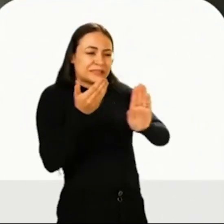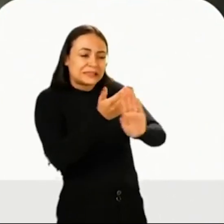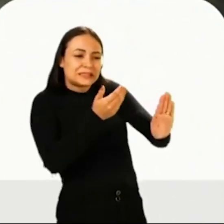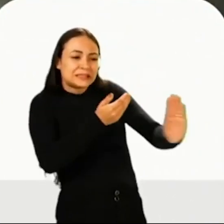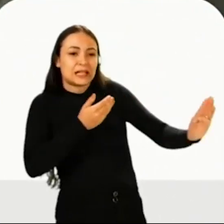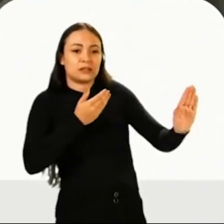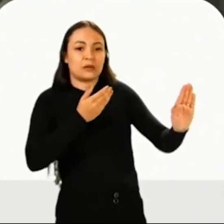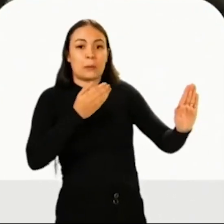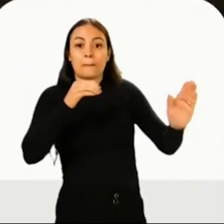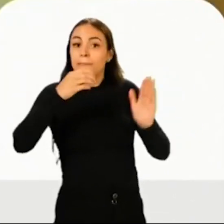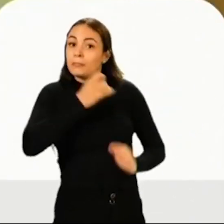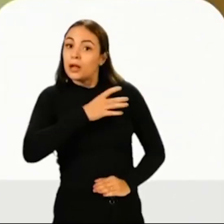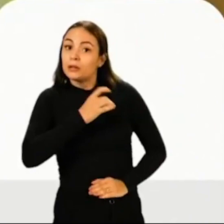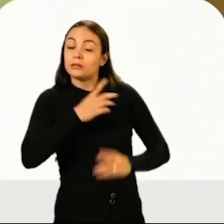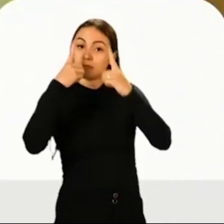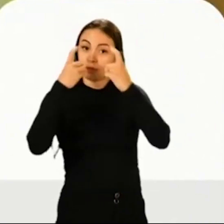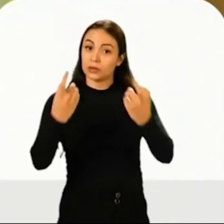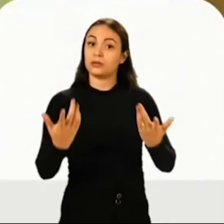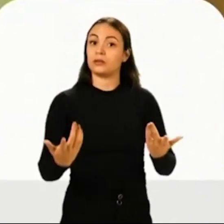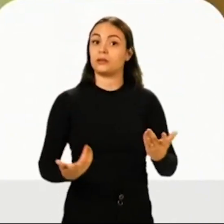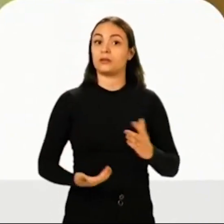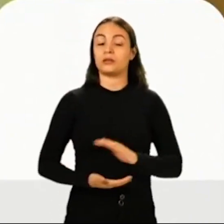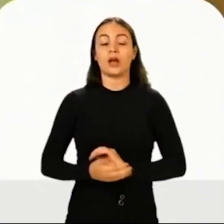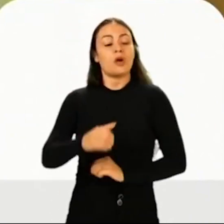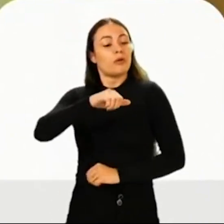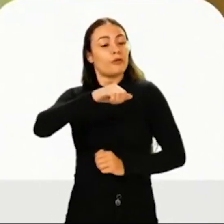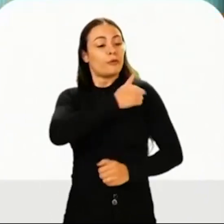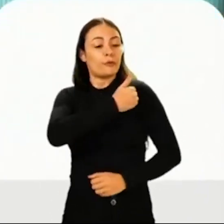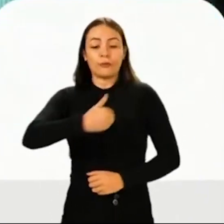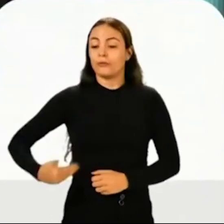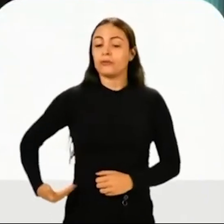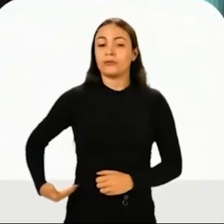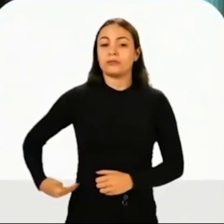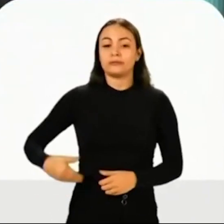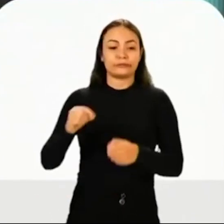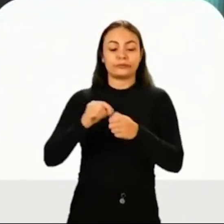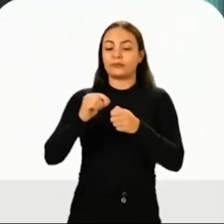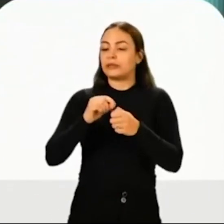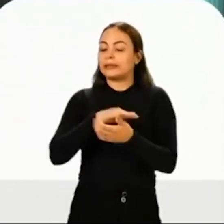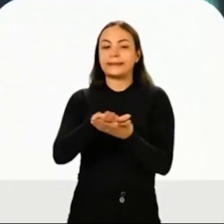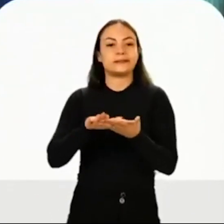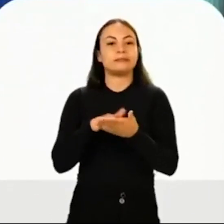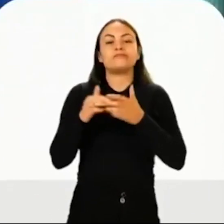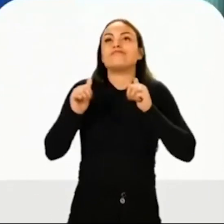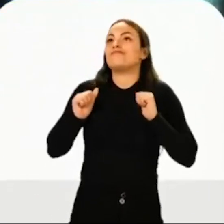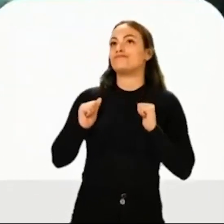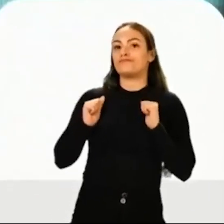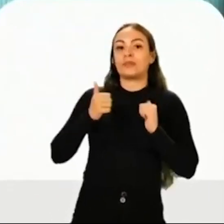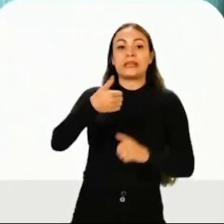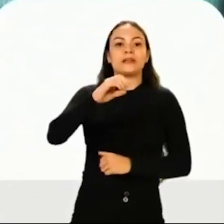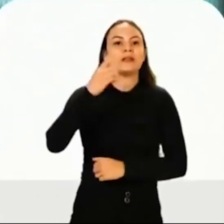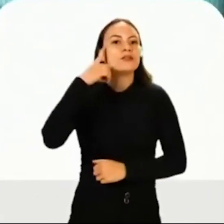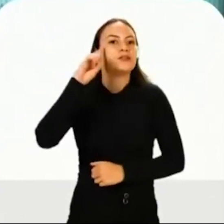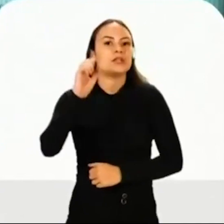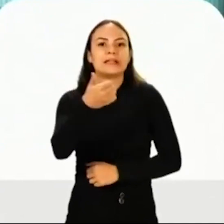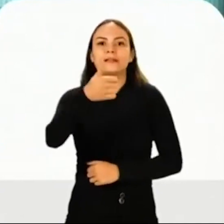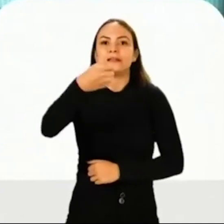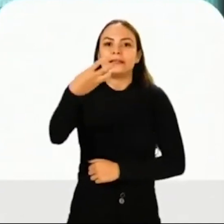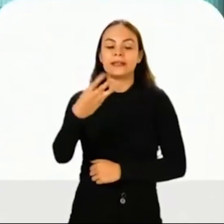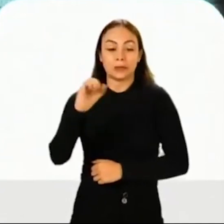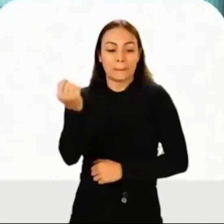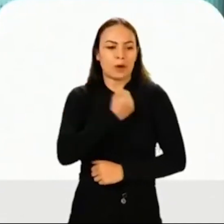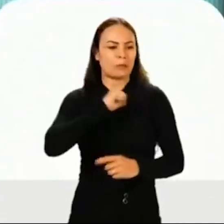condomínios com medo da violência e o governo inerte. Em 10 dias, 13 homicídios na capital,